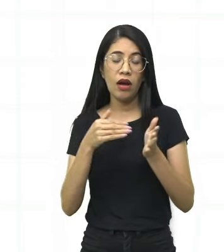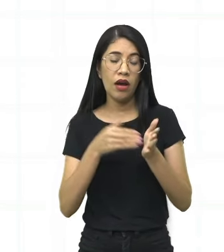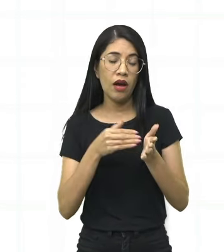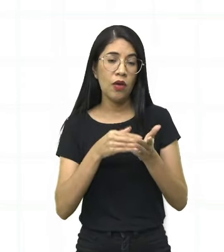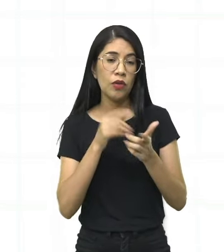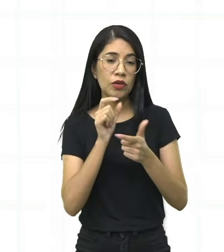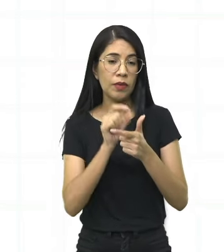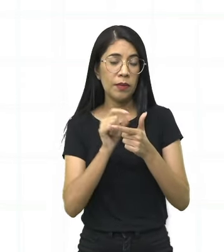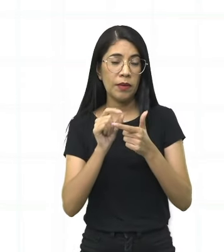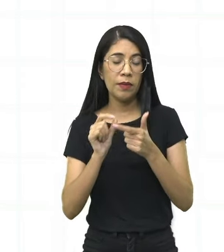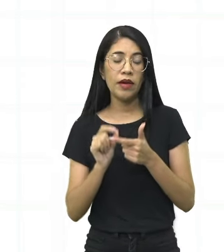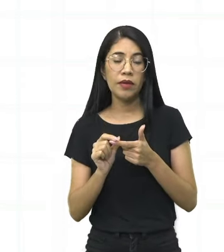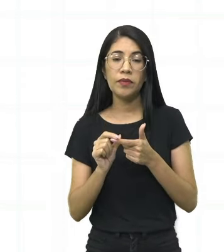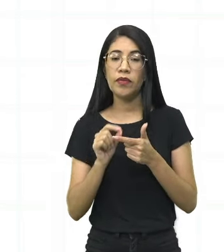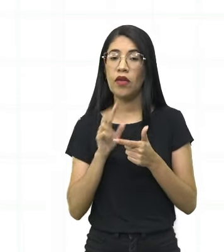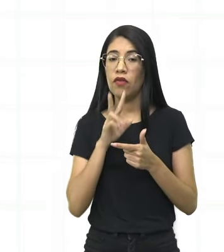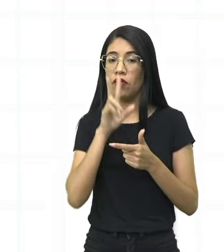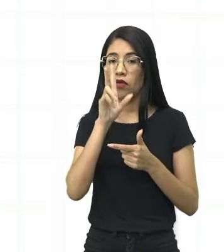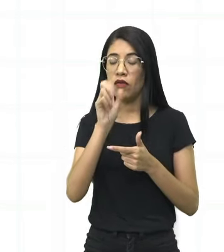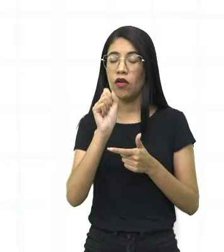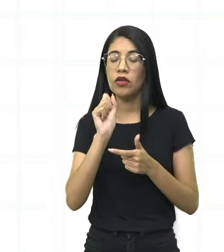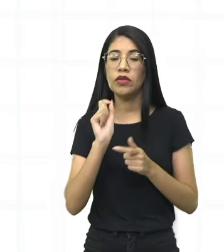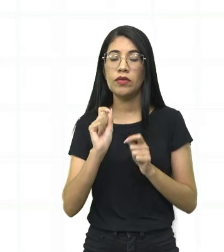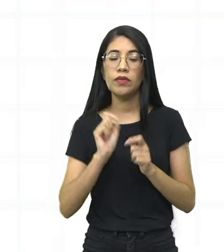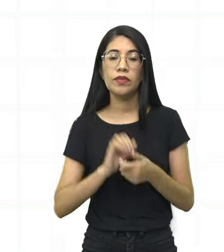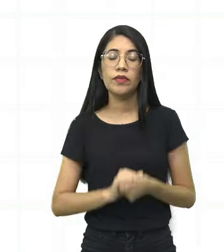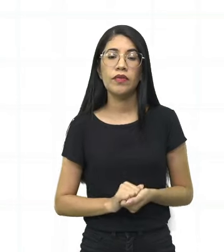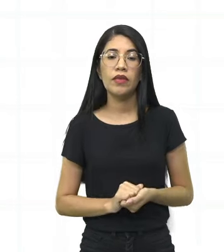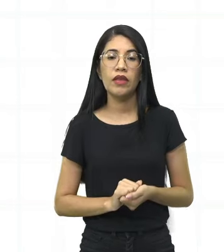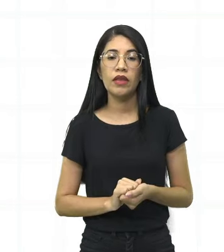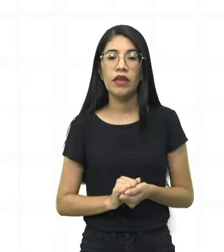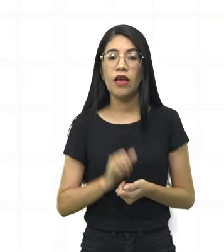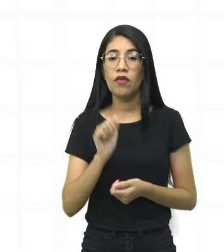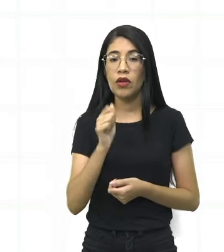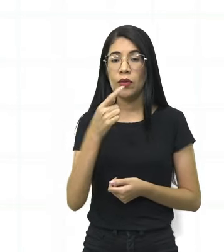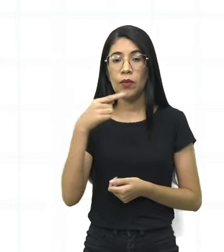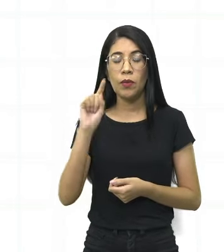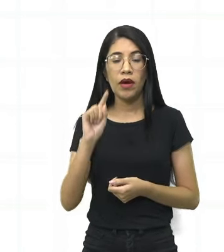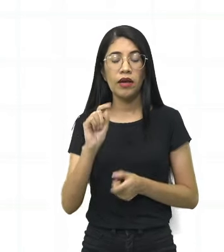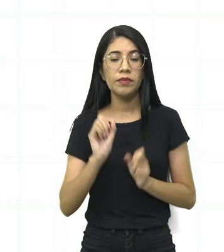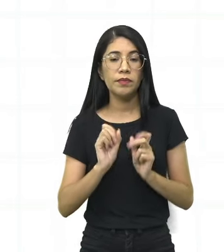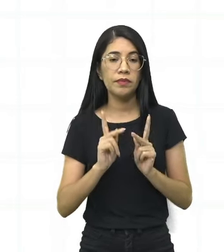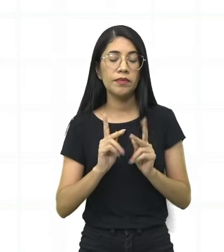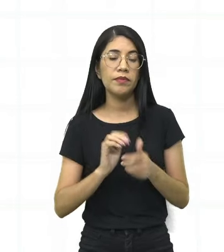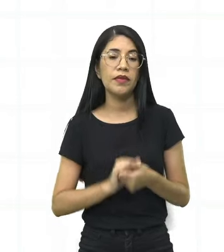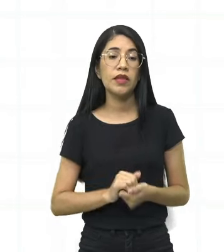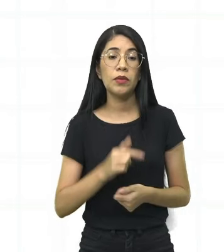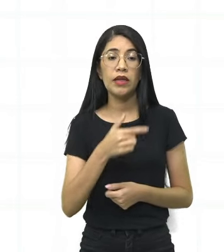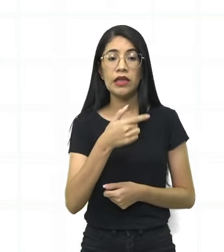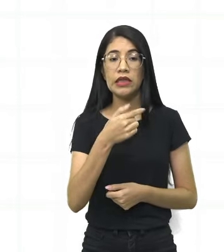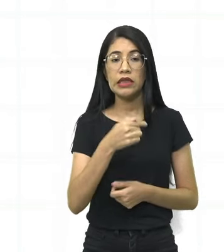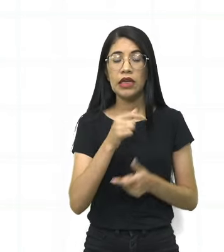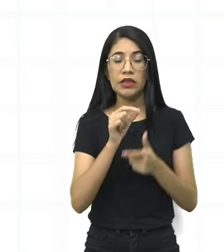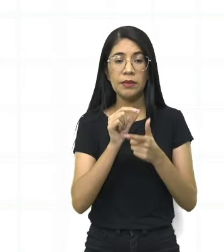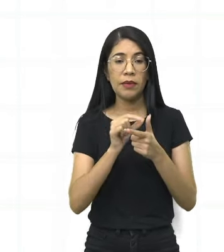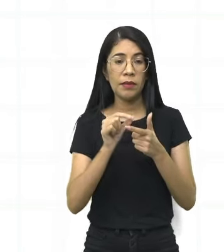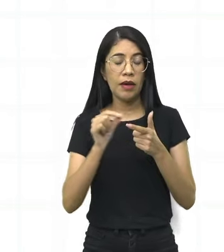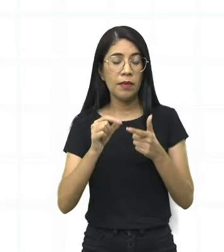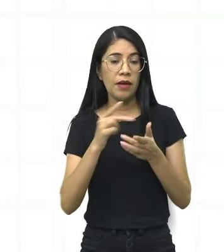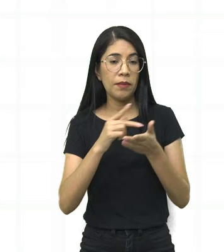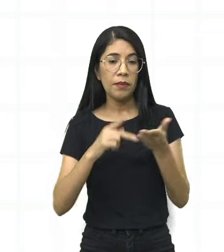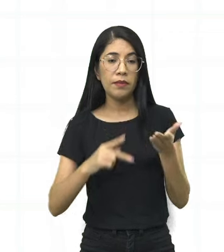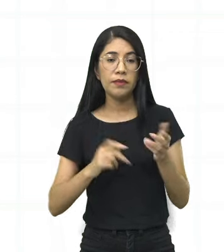a sílaba tônica, a última palavra, perdão, a sílaba tônica foi a última. Então, nós temos sete sílabas